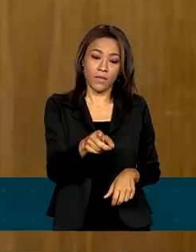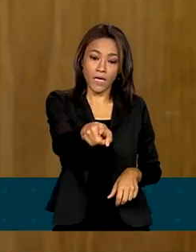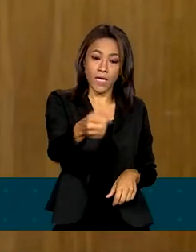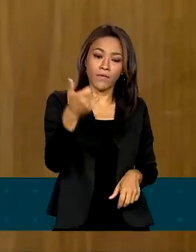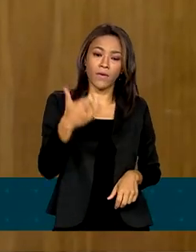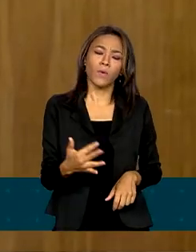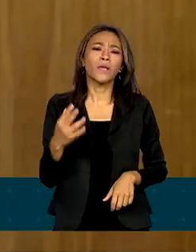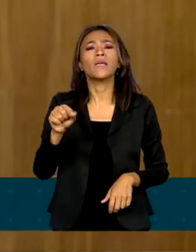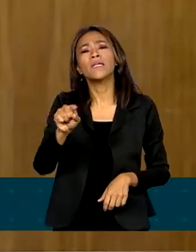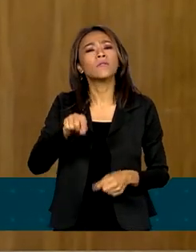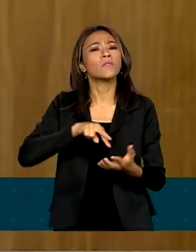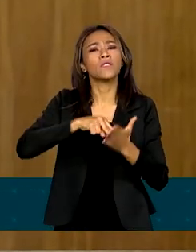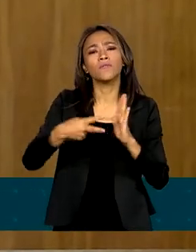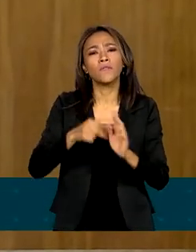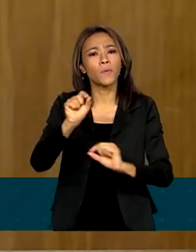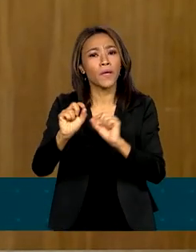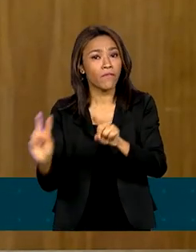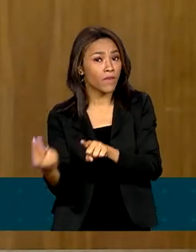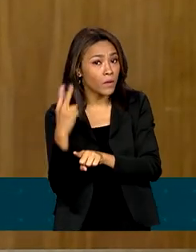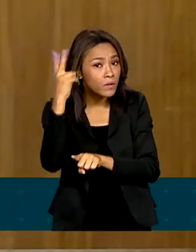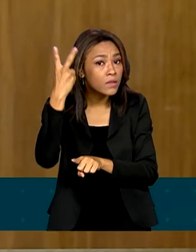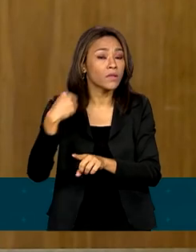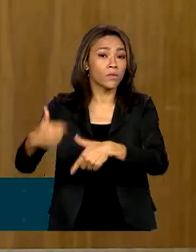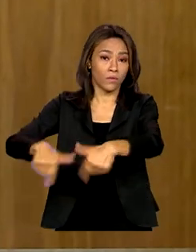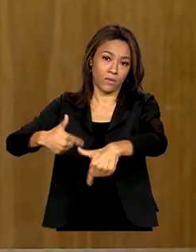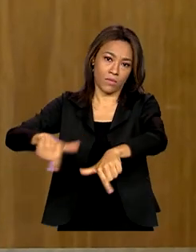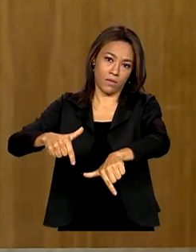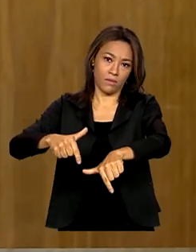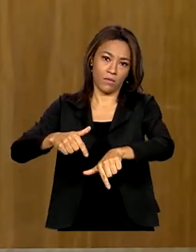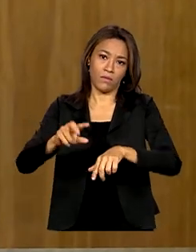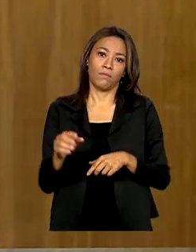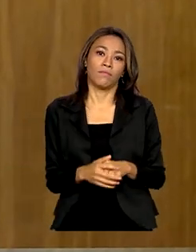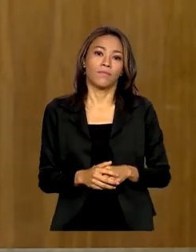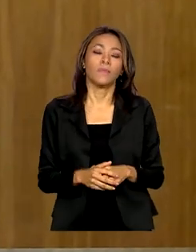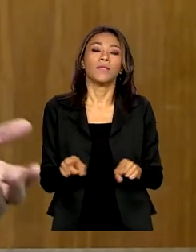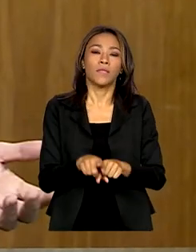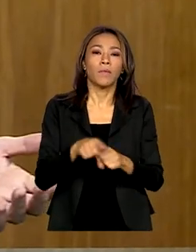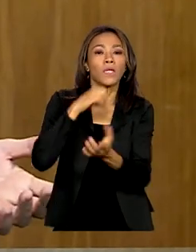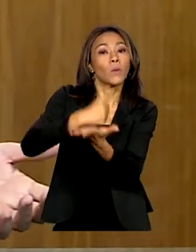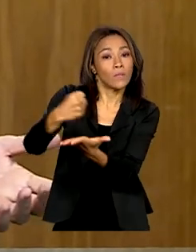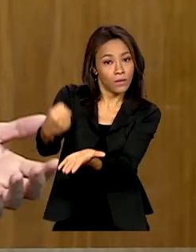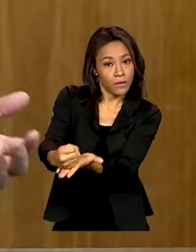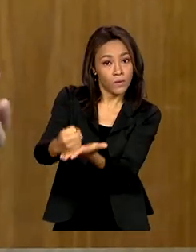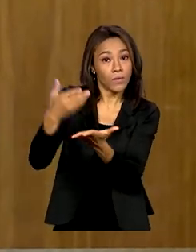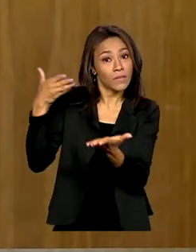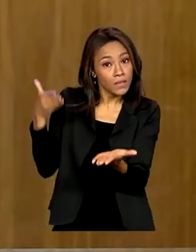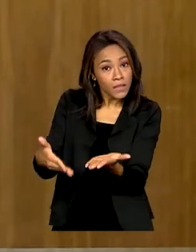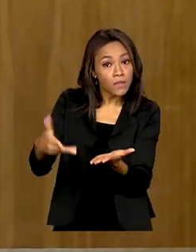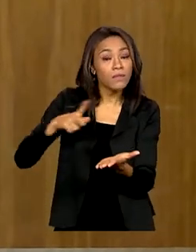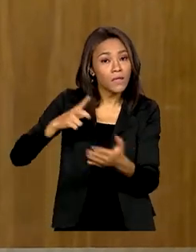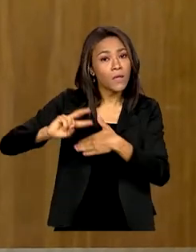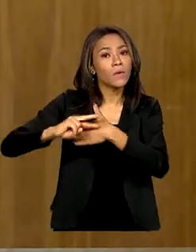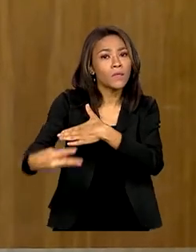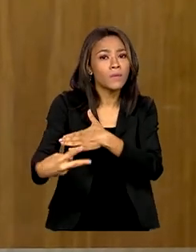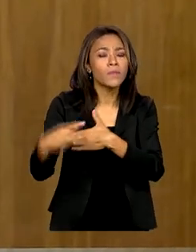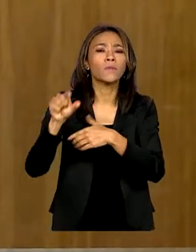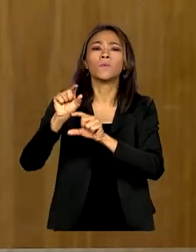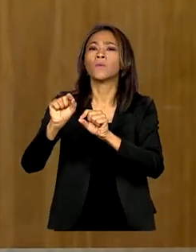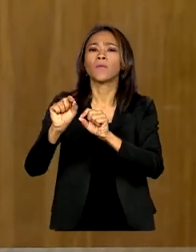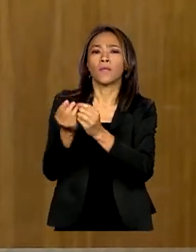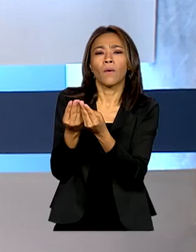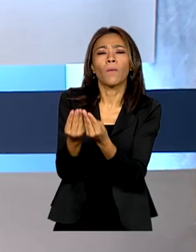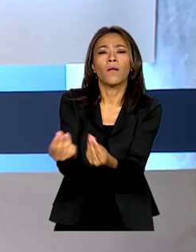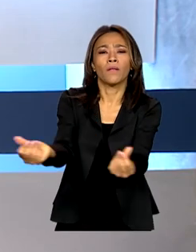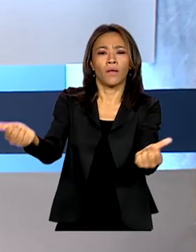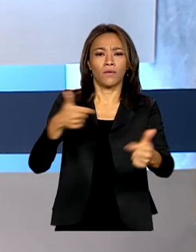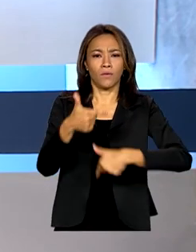do mercado de trabalho, da formalização do mercado de trabalho. Isso vai impactar na qualidade do trabalho para o